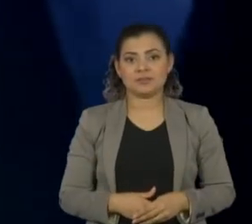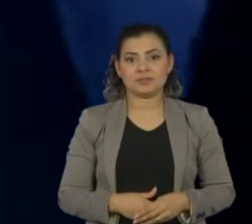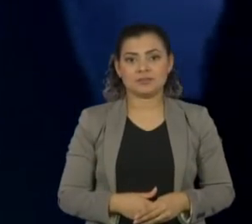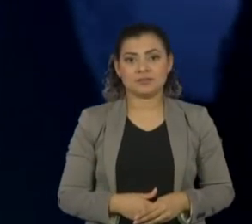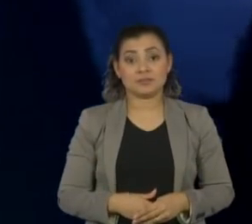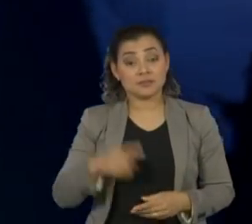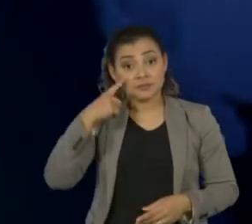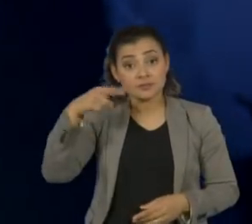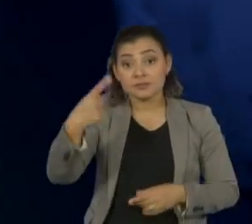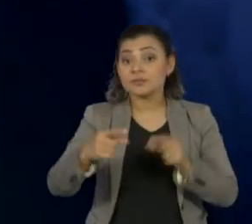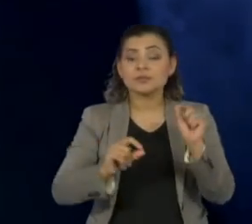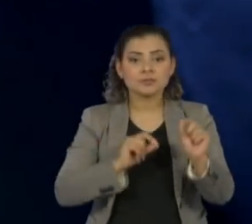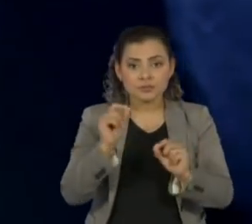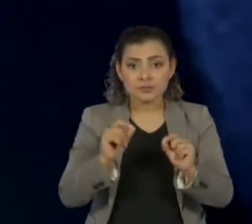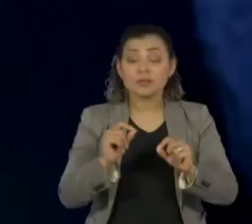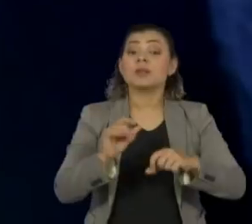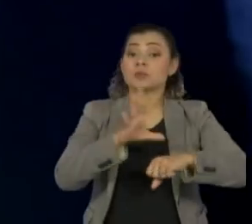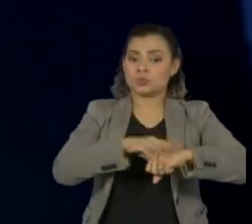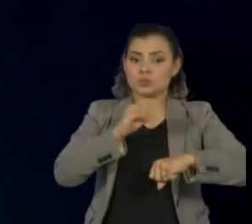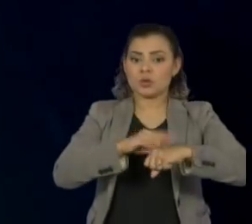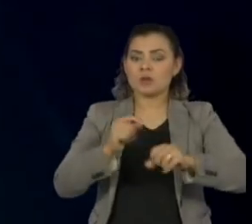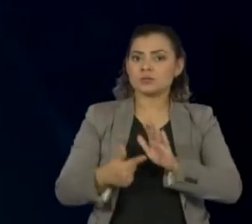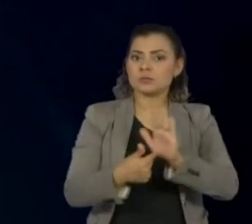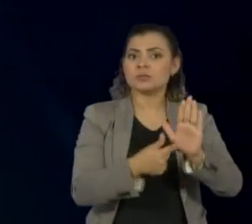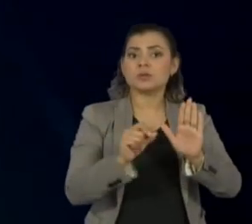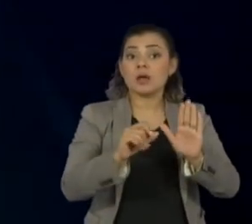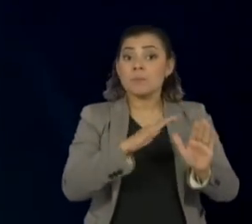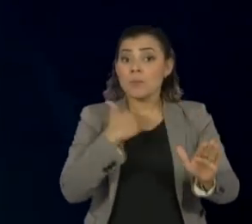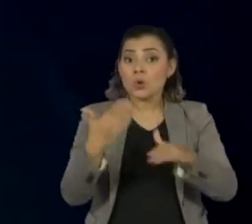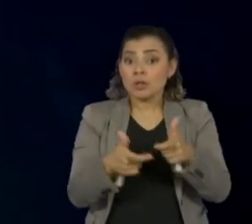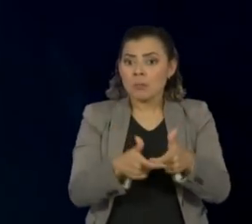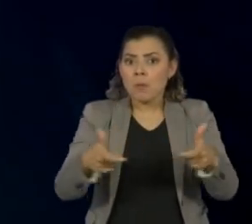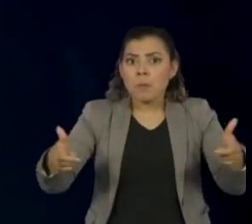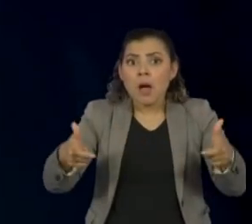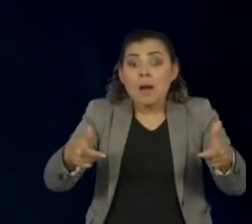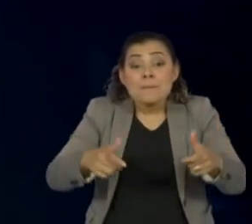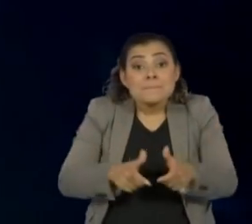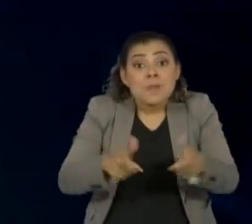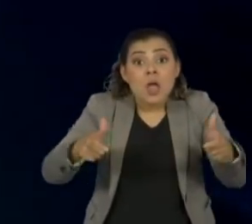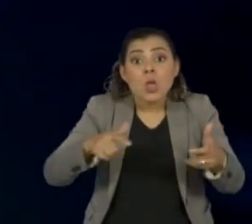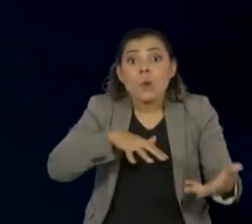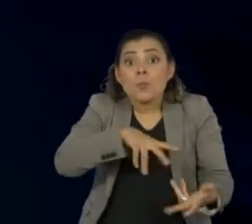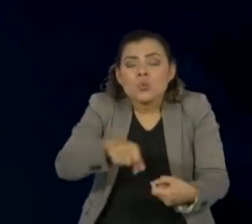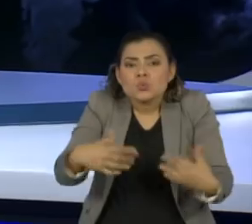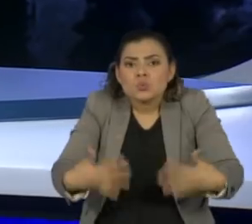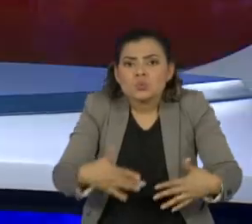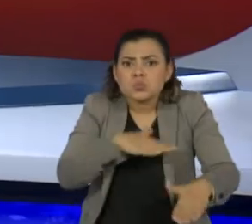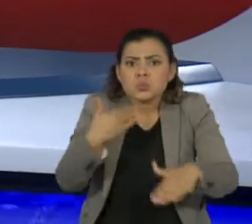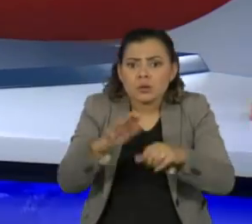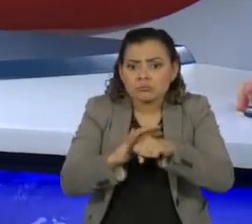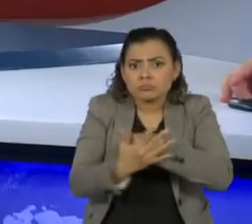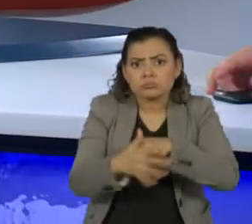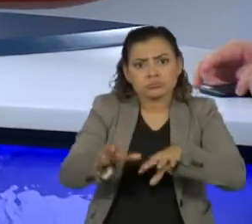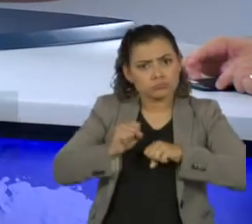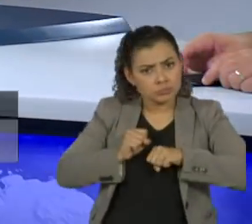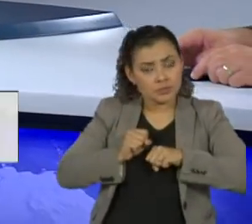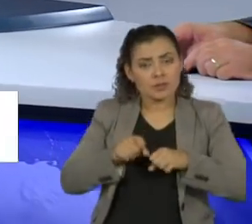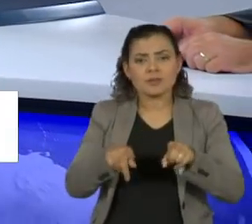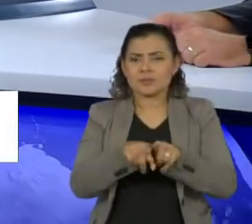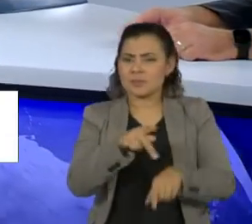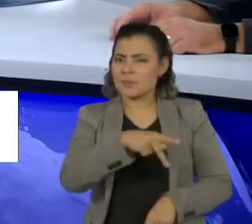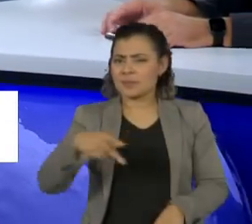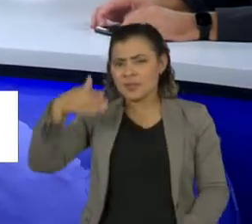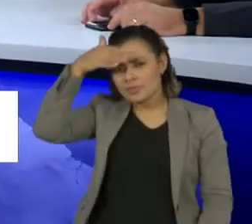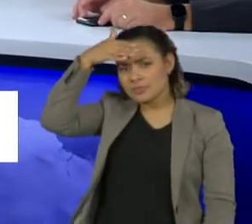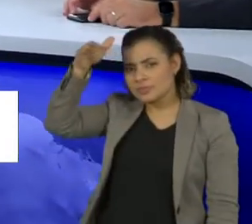E veja a seguir. A Suécia registra a maior mortalidade per capita pelo coronavírus no mundo. E ainda, presidente Donald